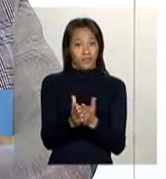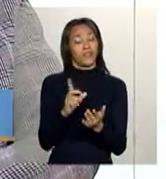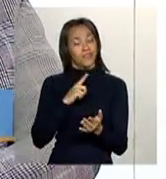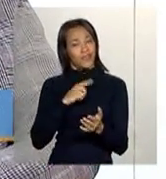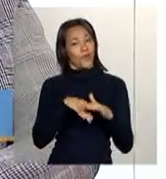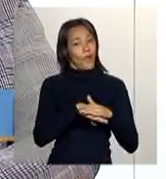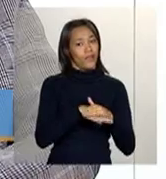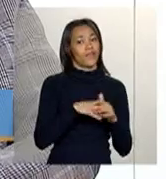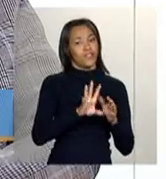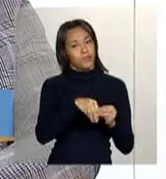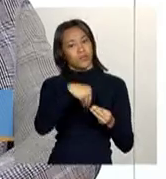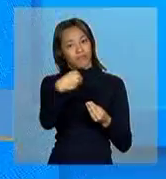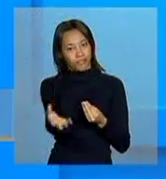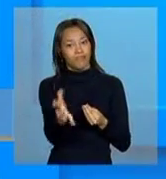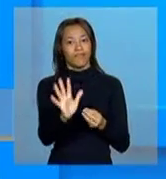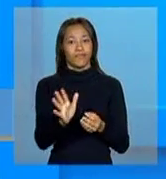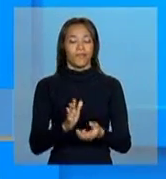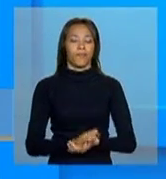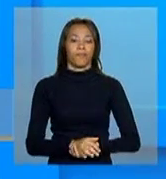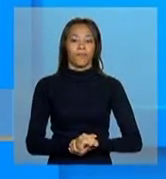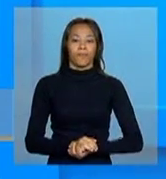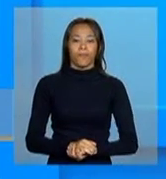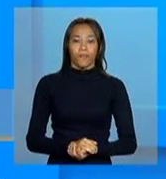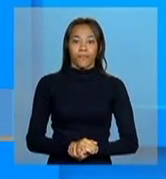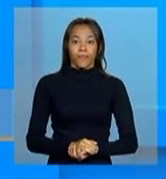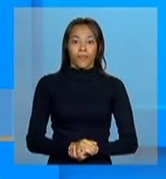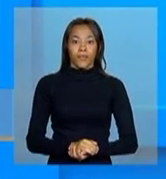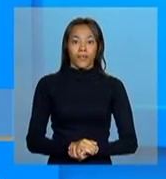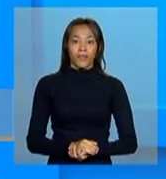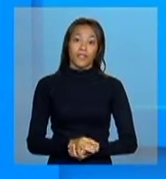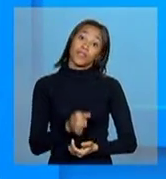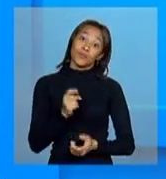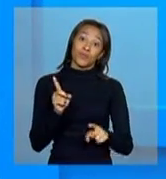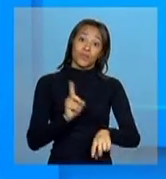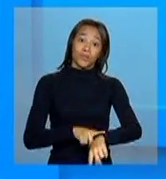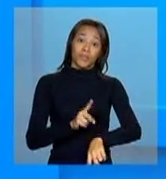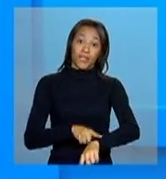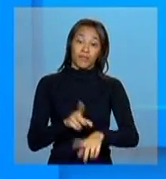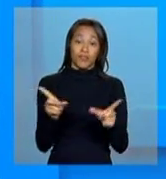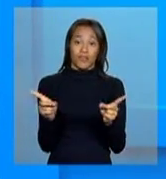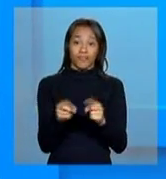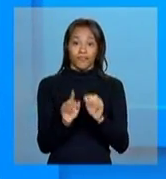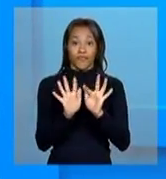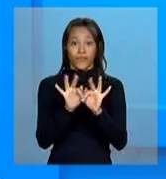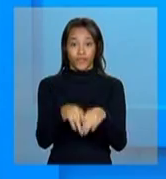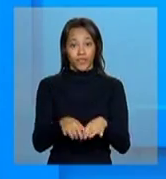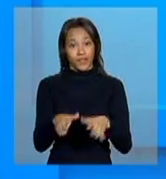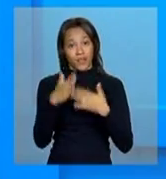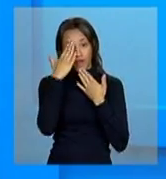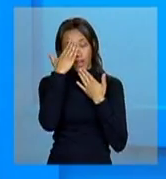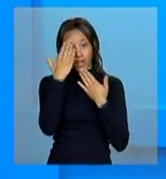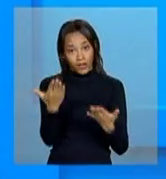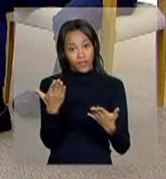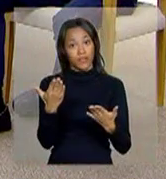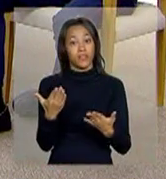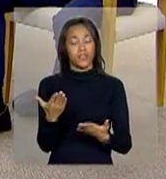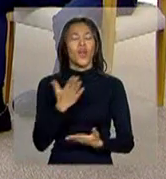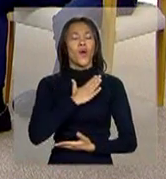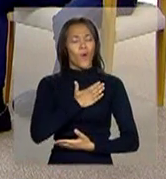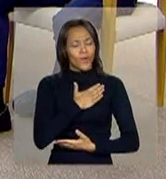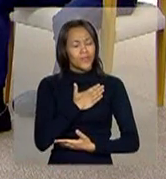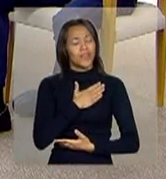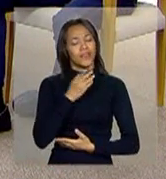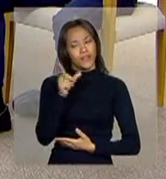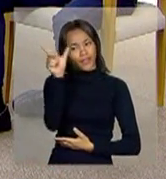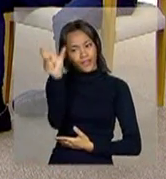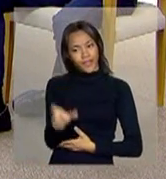essa primeira edição. Bom, gente, nosso tempo está chegando ao fim, eu quero agradecer, gostaria muito, Gabriel,